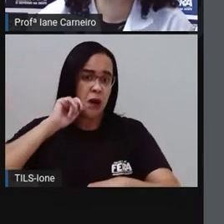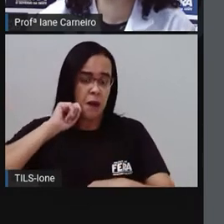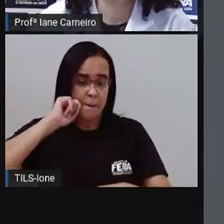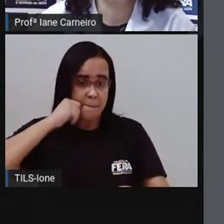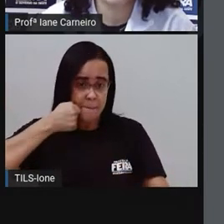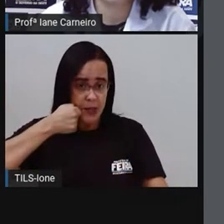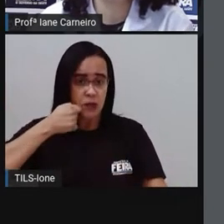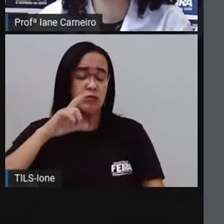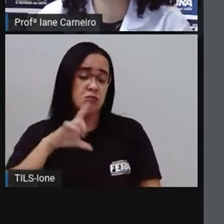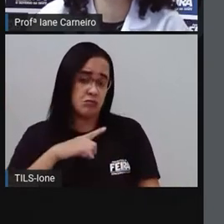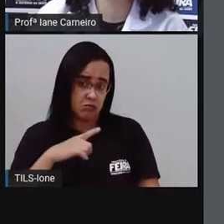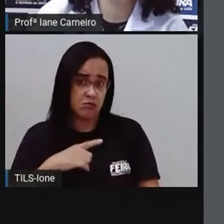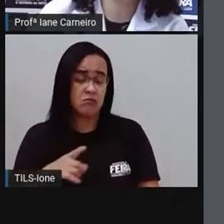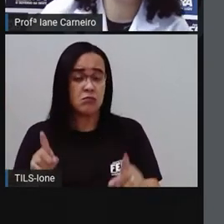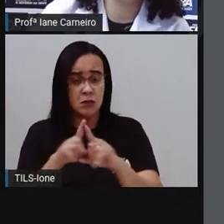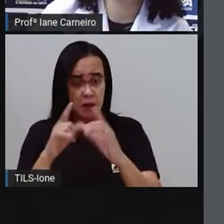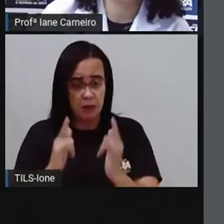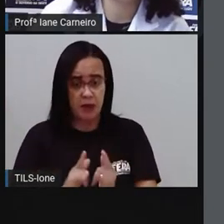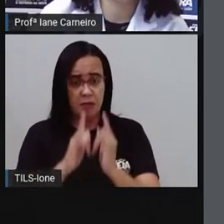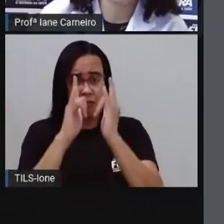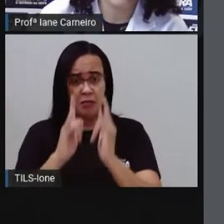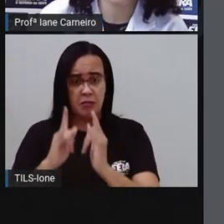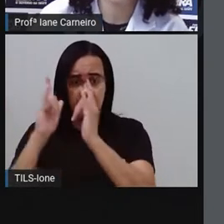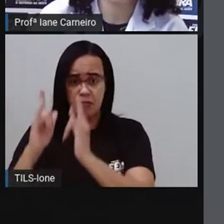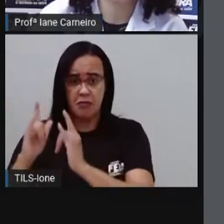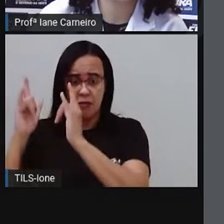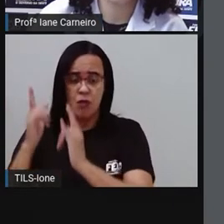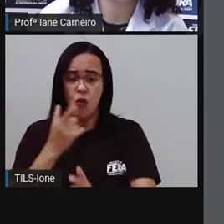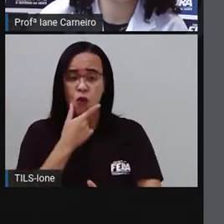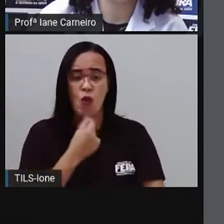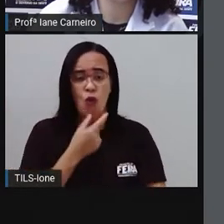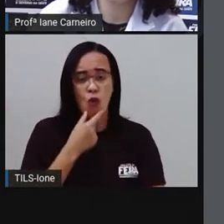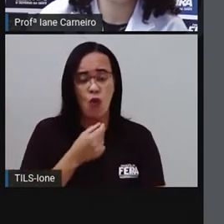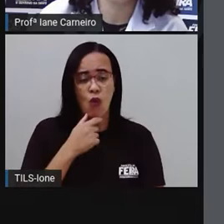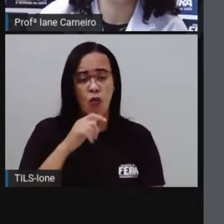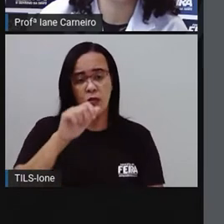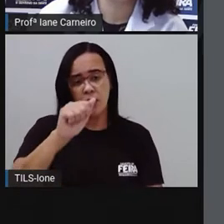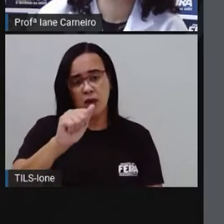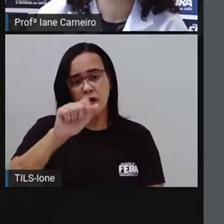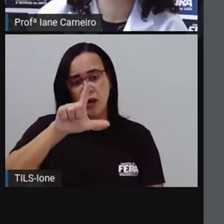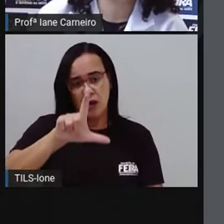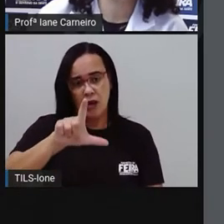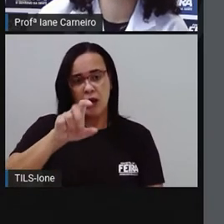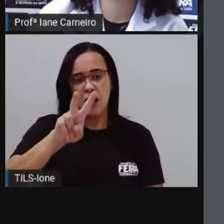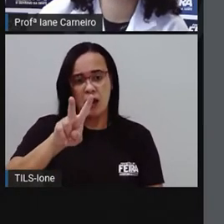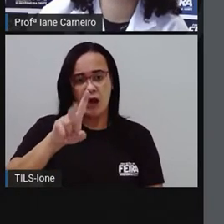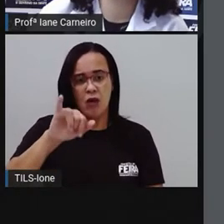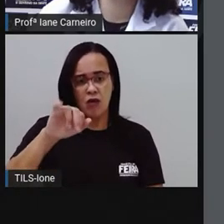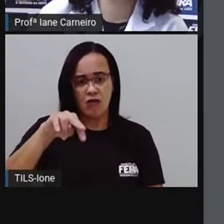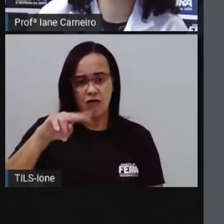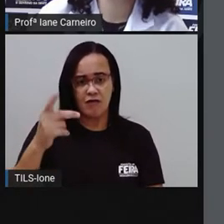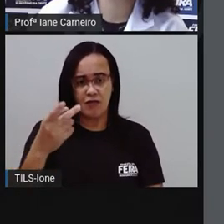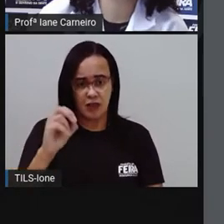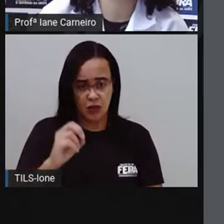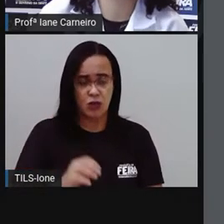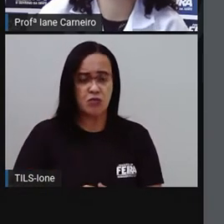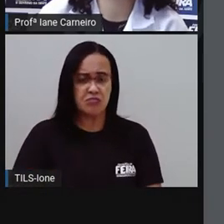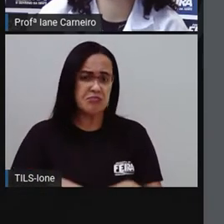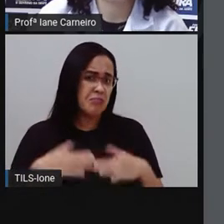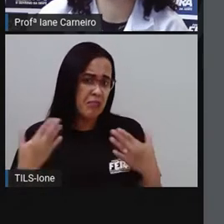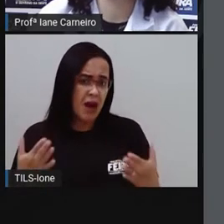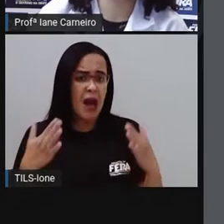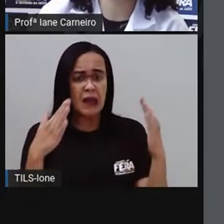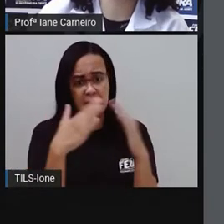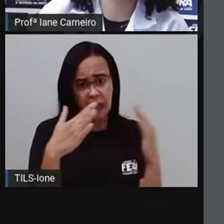E tem o prédio onde mora o Alvinho, que é bem alto e até tem elevador. Tem casas que ficam bem junto da